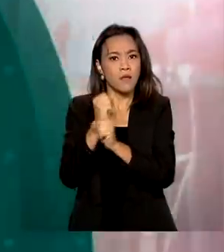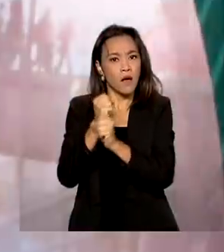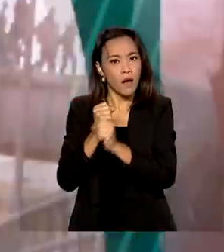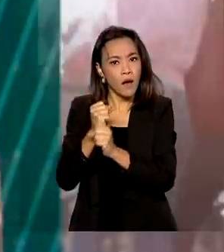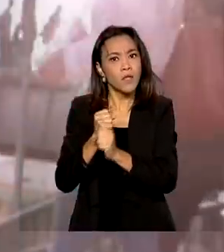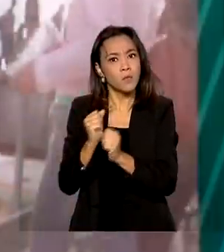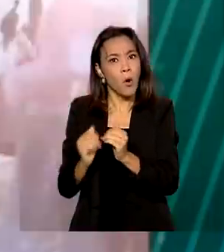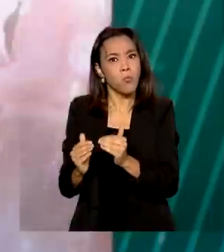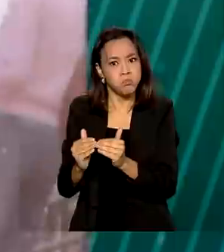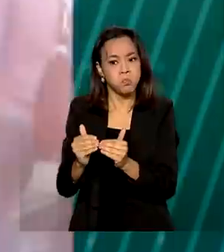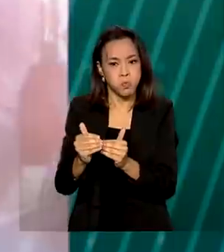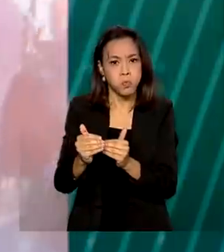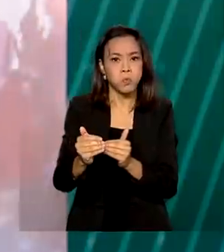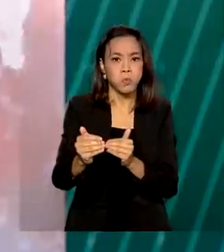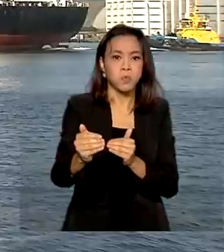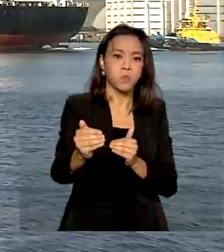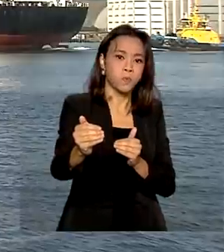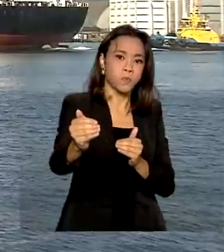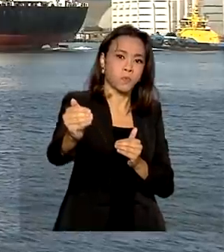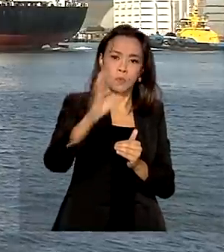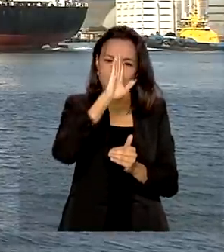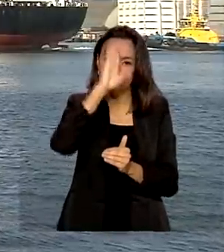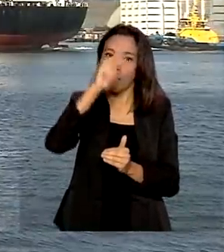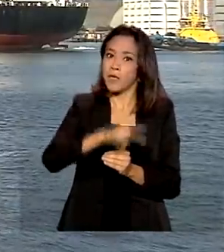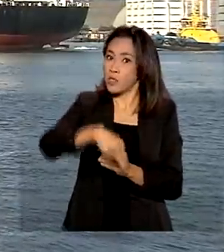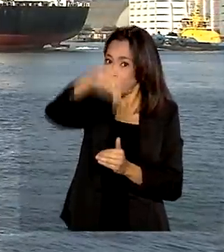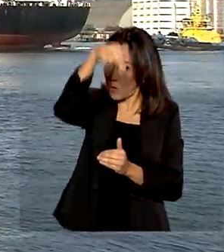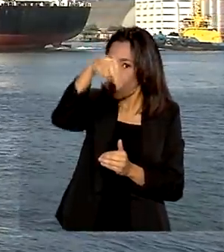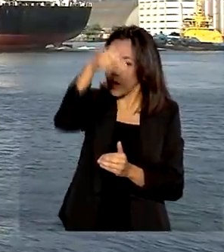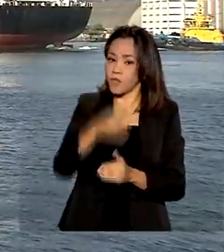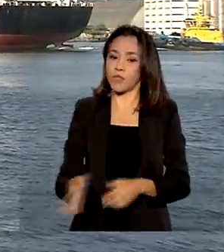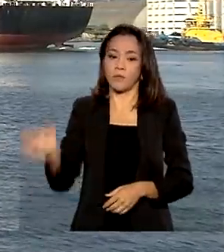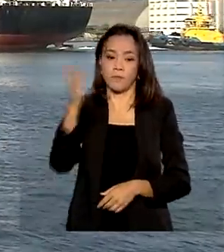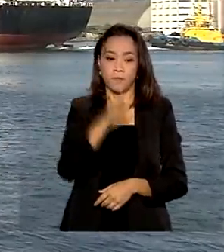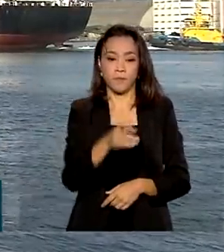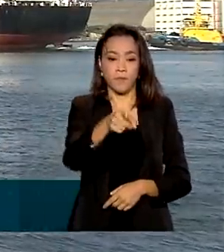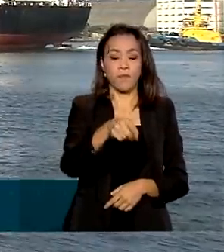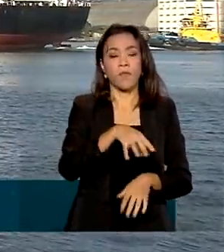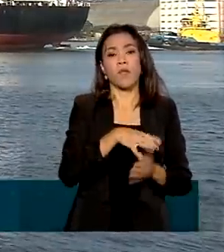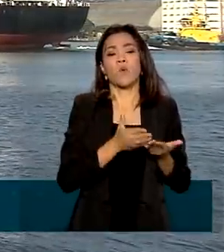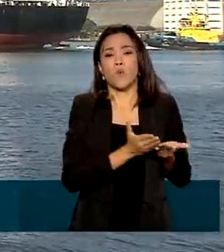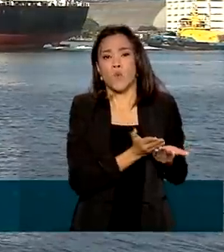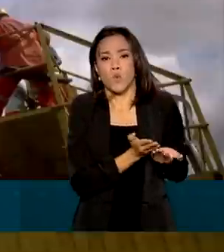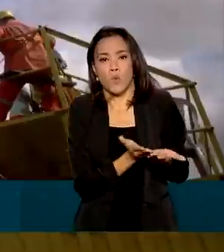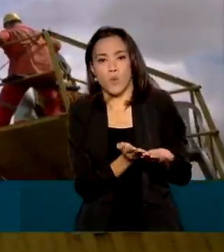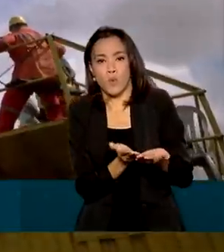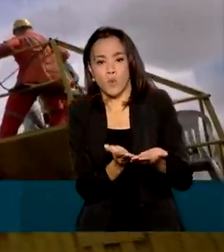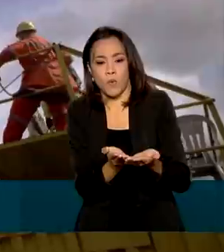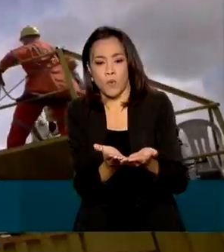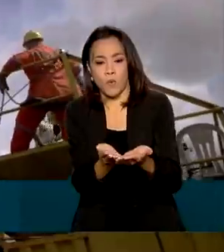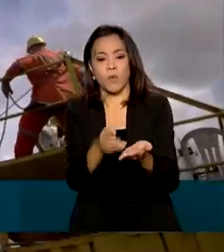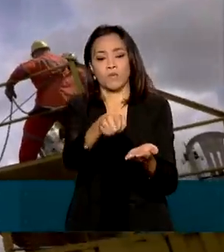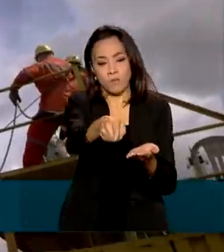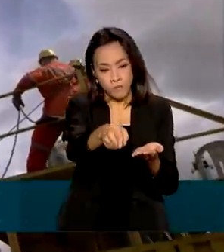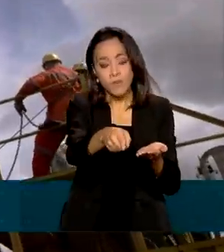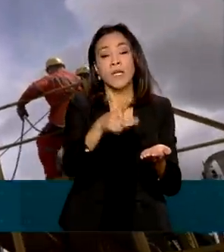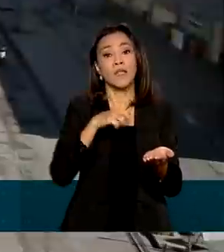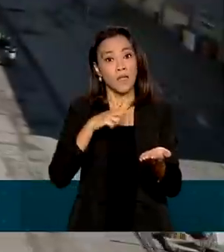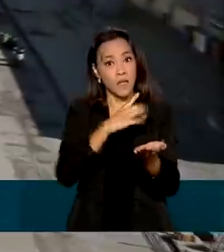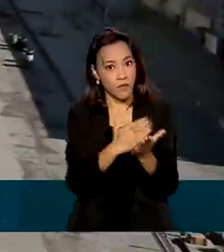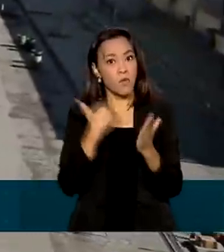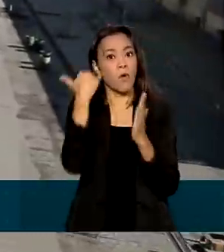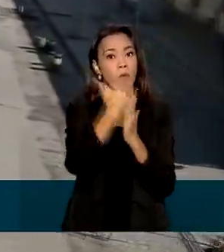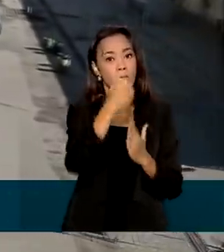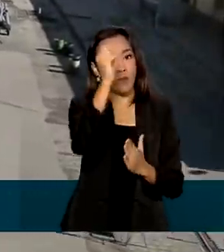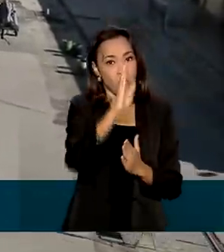para as hidrovias da região norte. O transporte de cargas por meio de hidrovias teve um crescimento no país